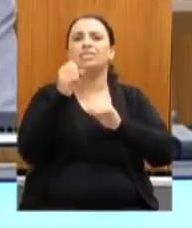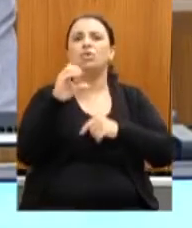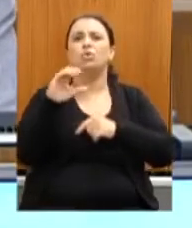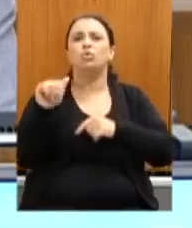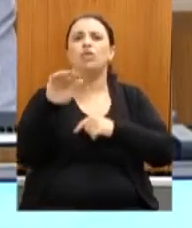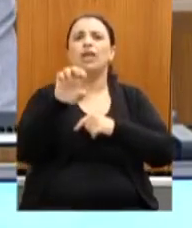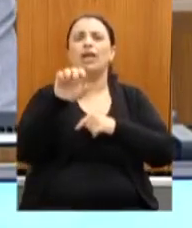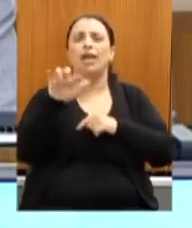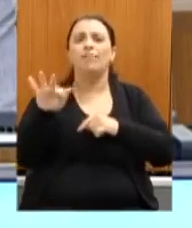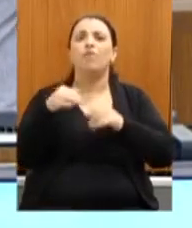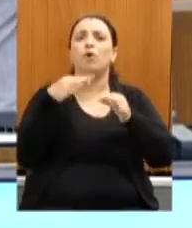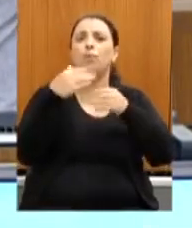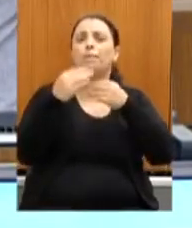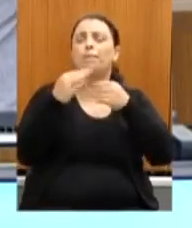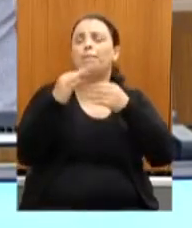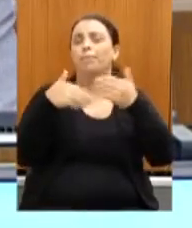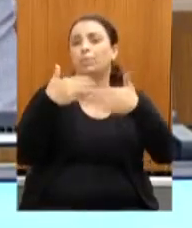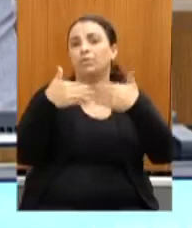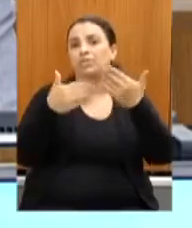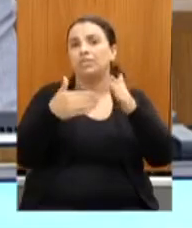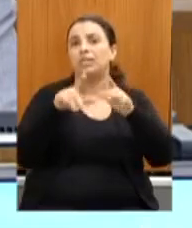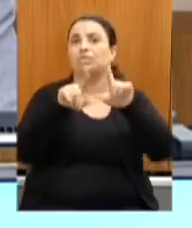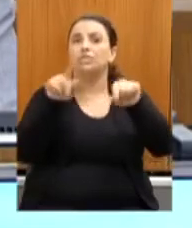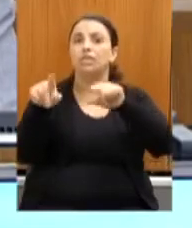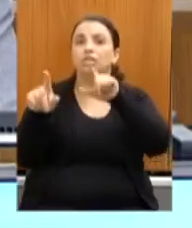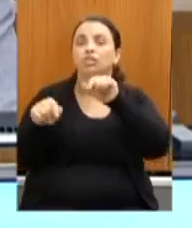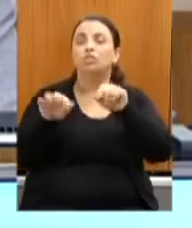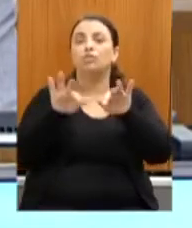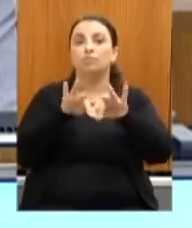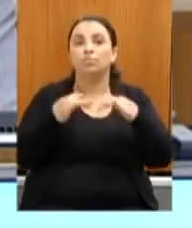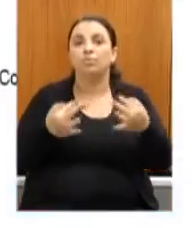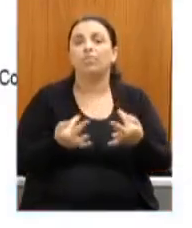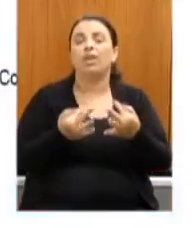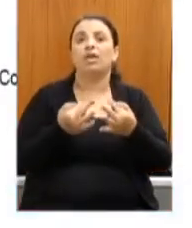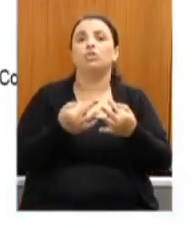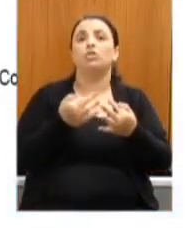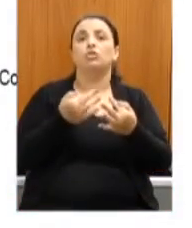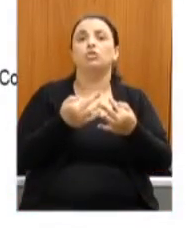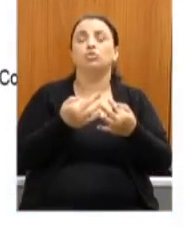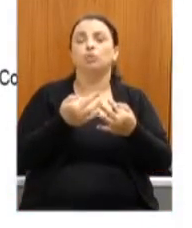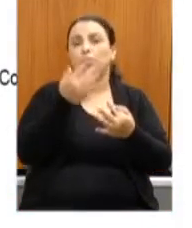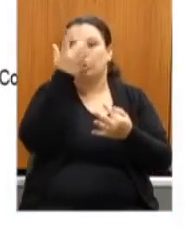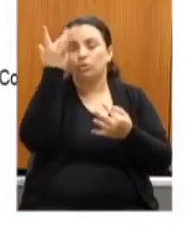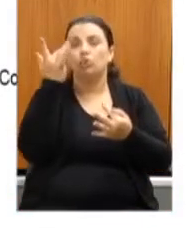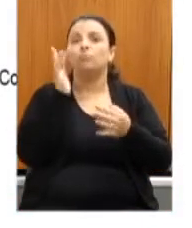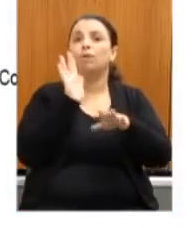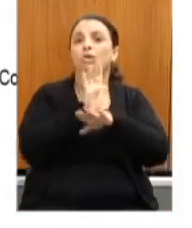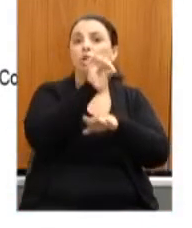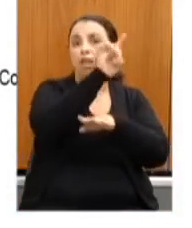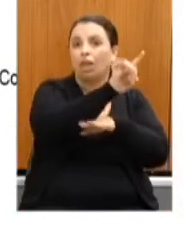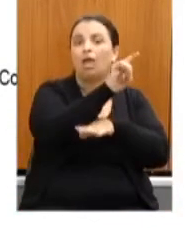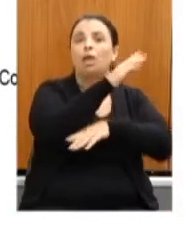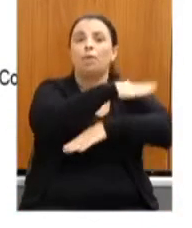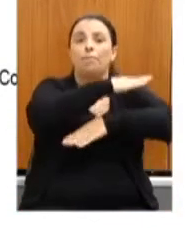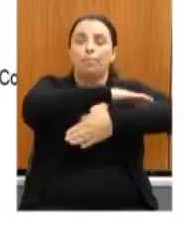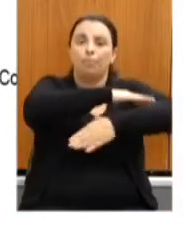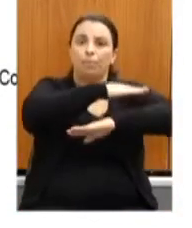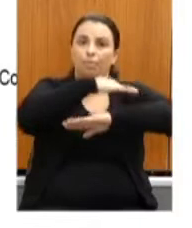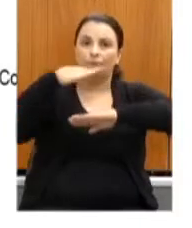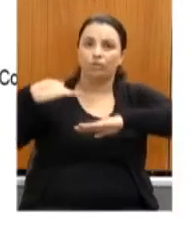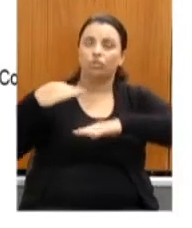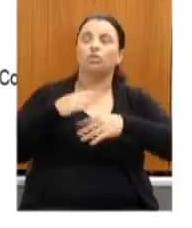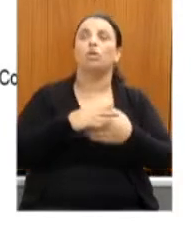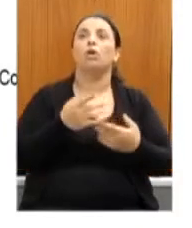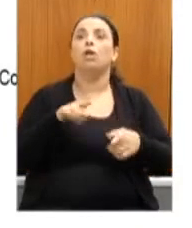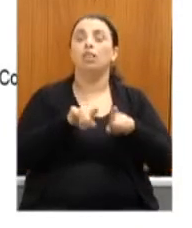simplificado para a contratação de 23 pessoas, para contribuir, sobretudo, na questão de Brumadinho. Edital Exibe Minas, um